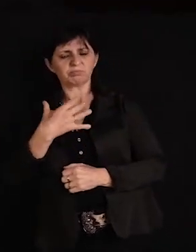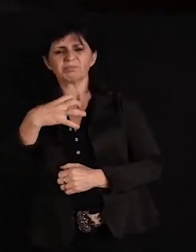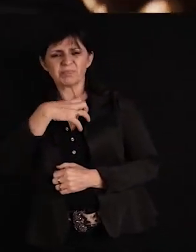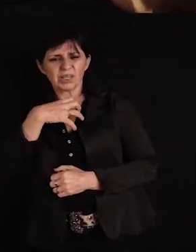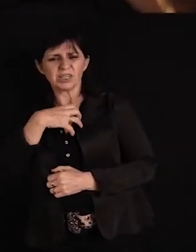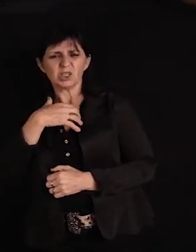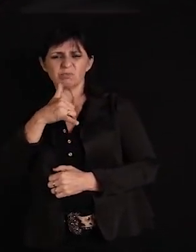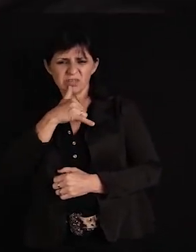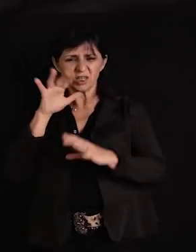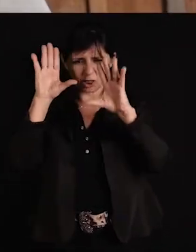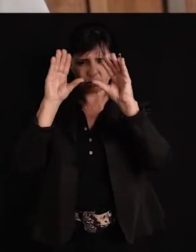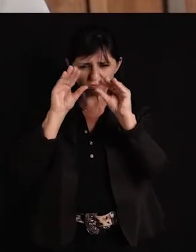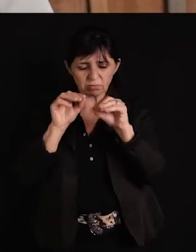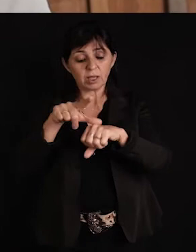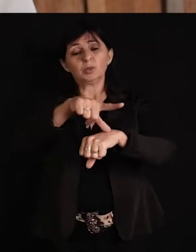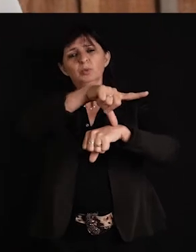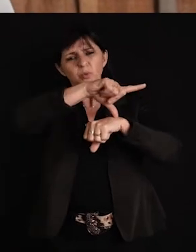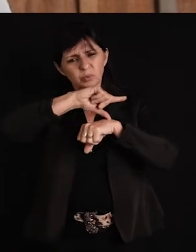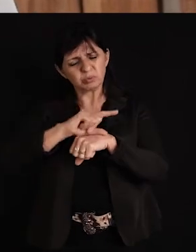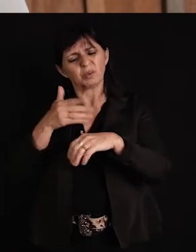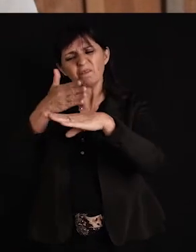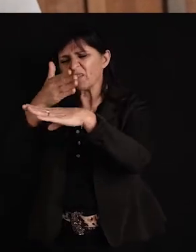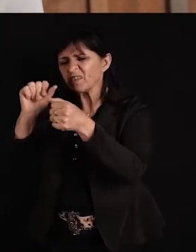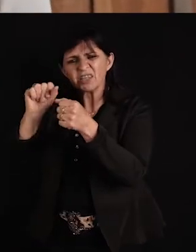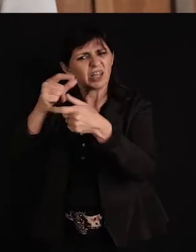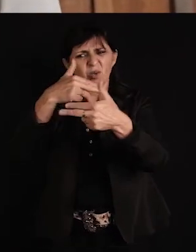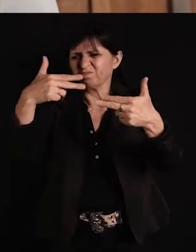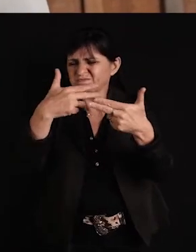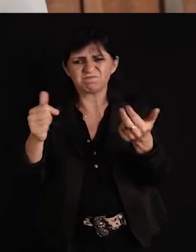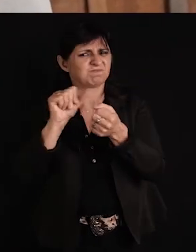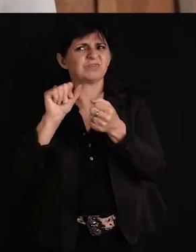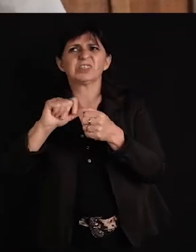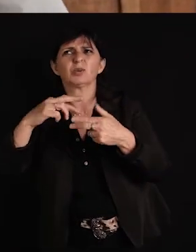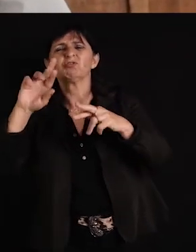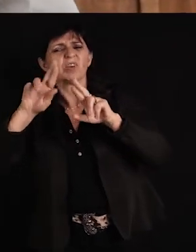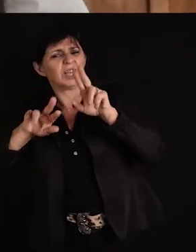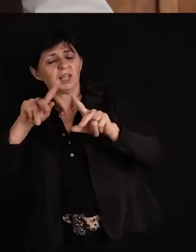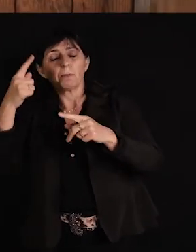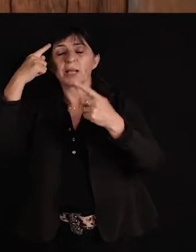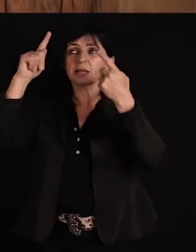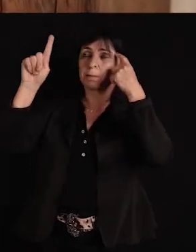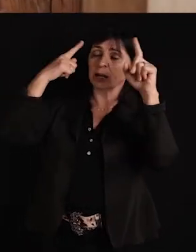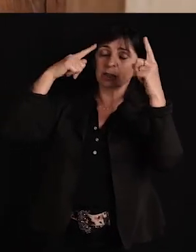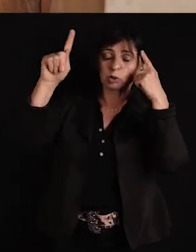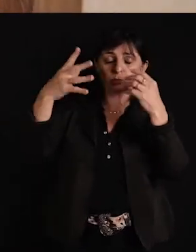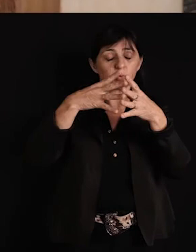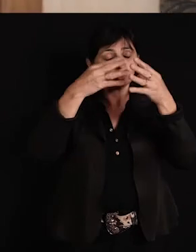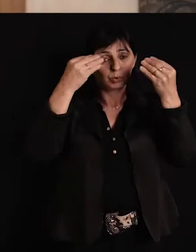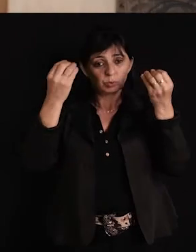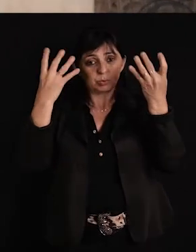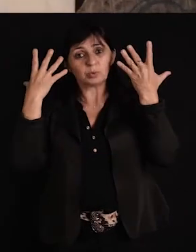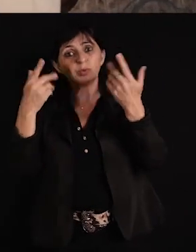alpendo Eu vou bem cedo pro balcão das pulperias Mas nessas horas doloridas de recuerdos Eu me emborracho de